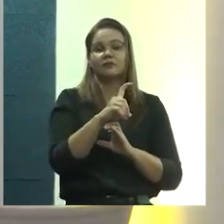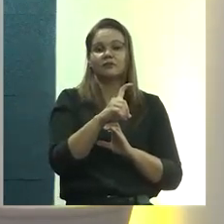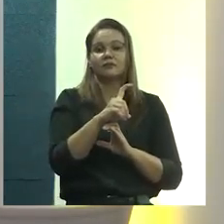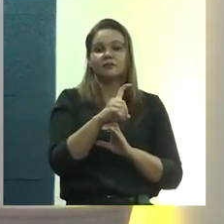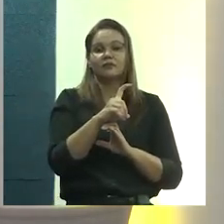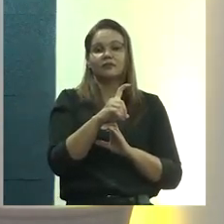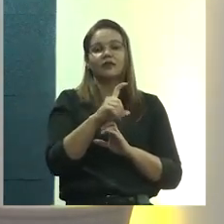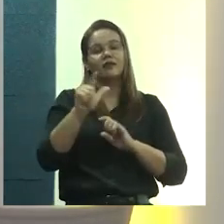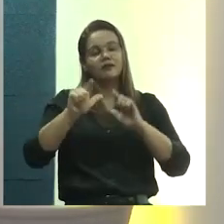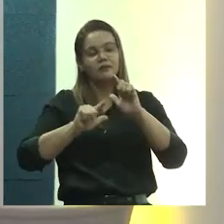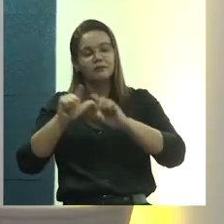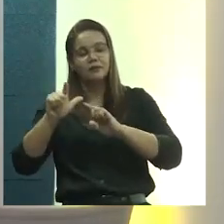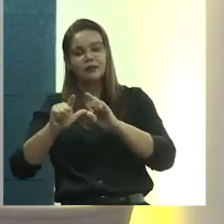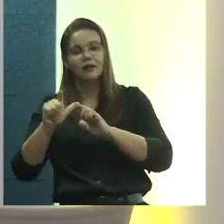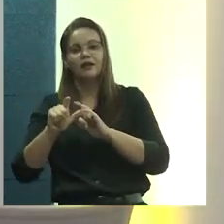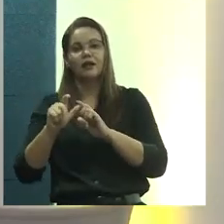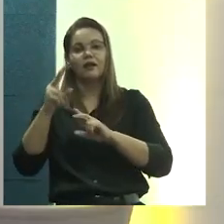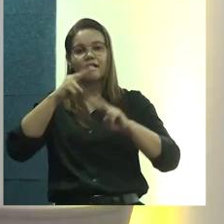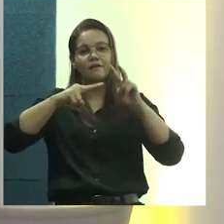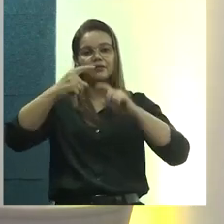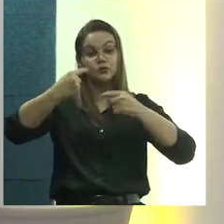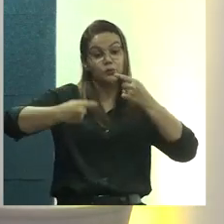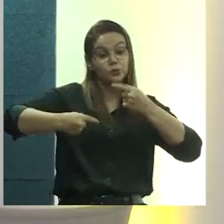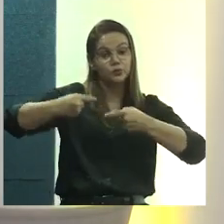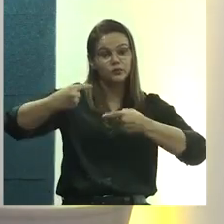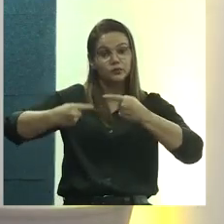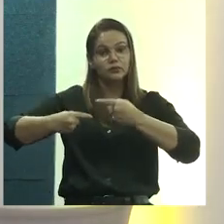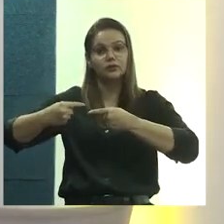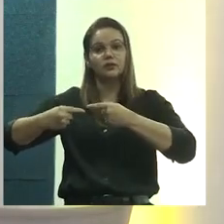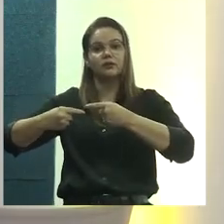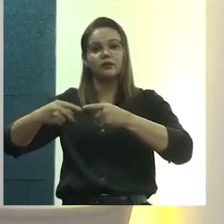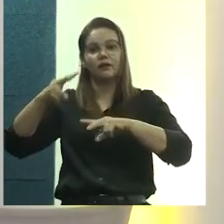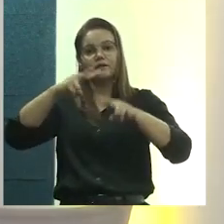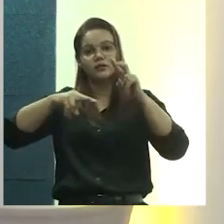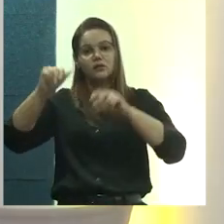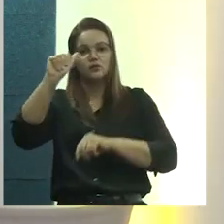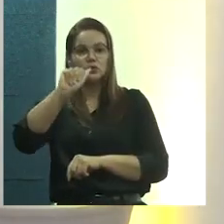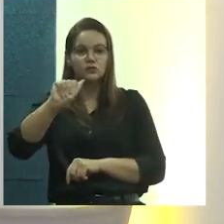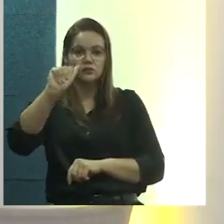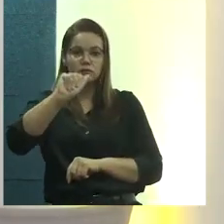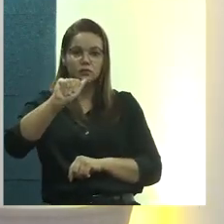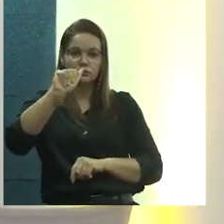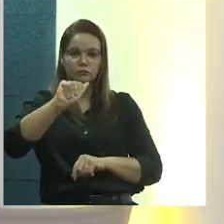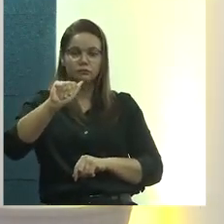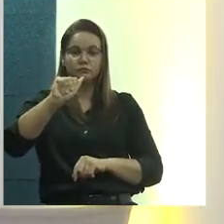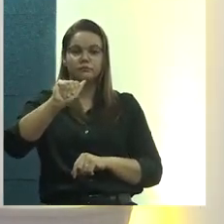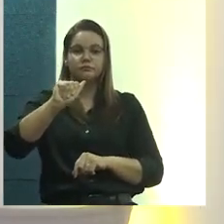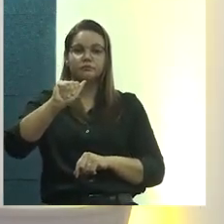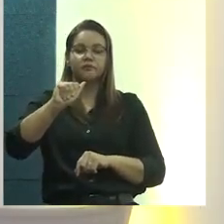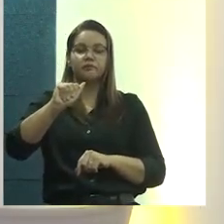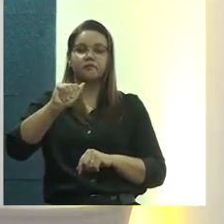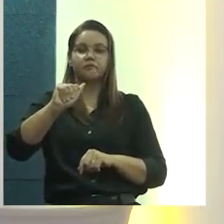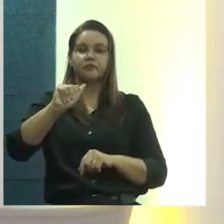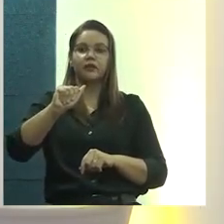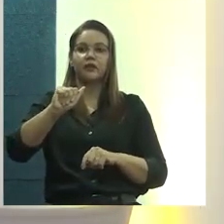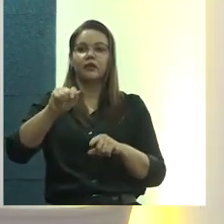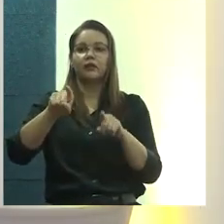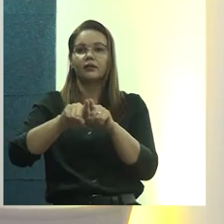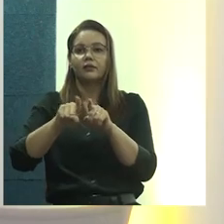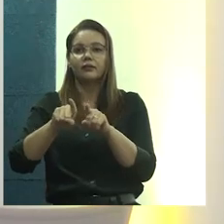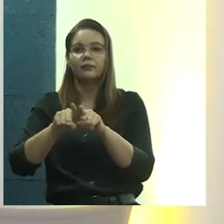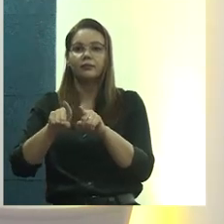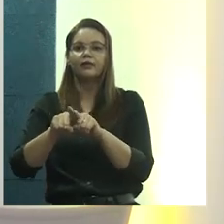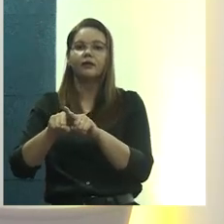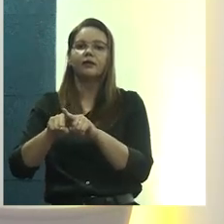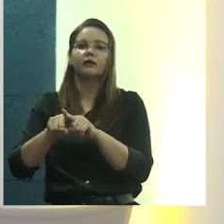comunidades, que é essa visão política, que é essa visão, né? De associação, essa visão de estarem, de alguma forma,